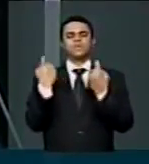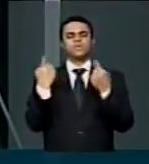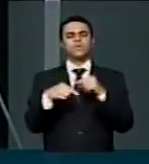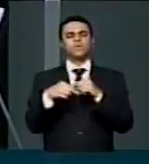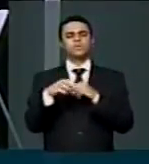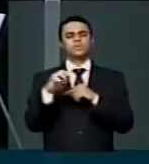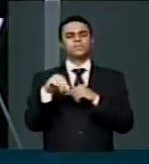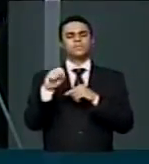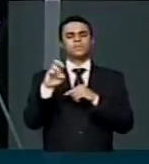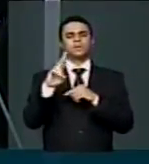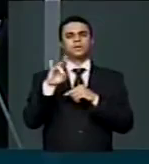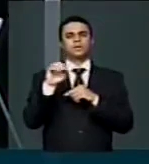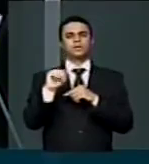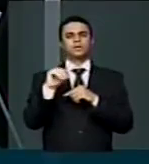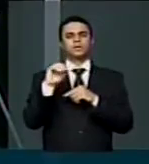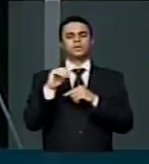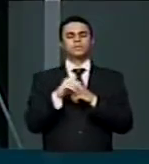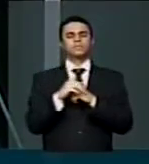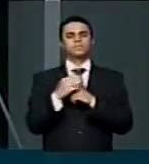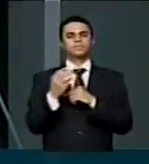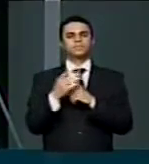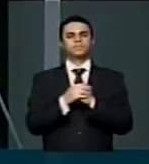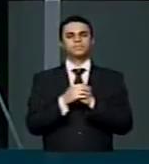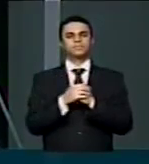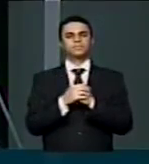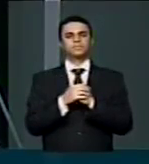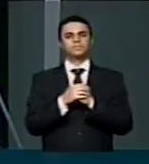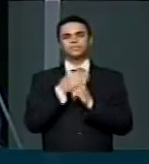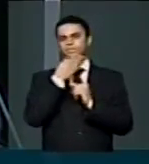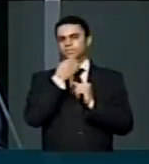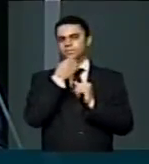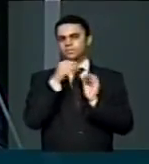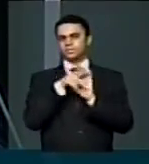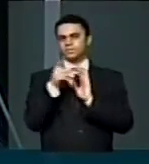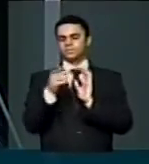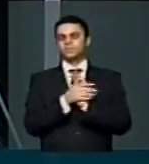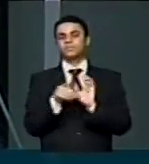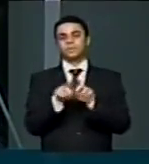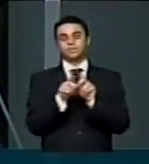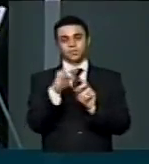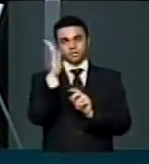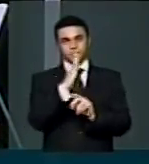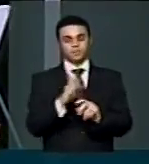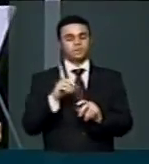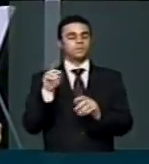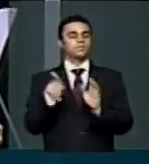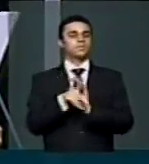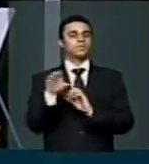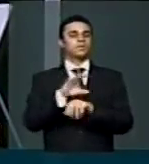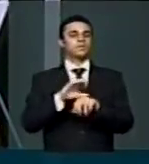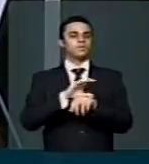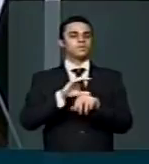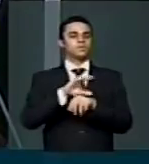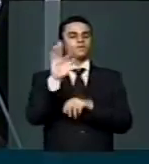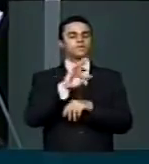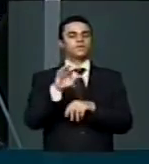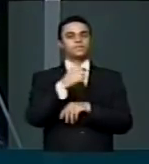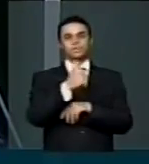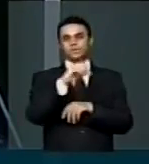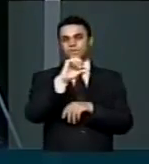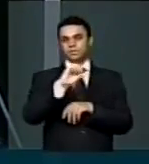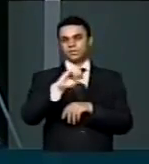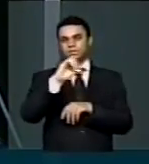Herria Ibrahim à morte Instamos também o Brasil observar sua Constituição Federal de 1988 E